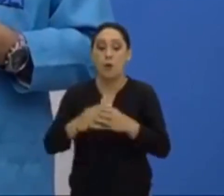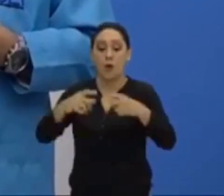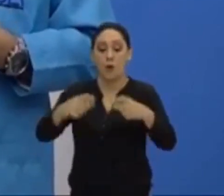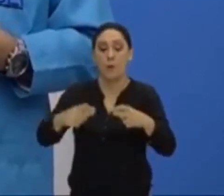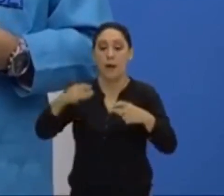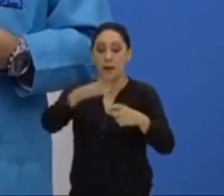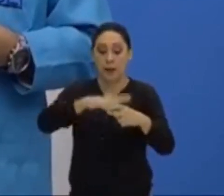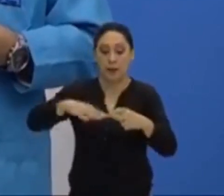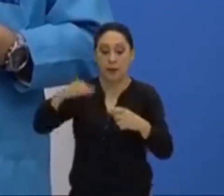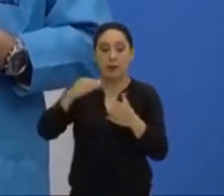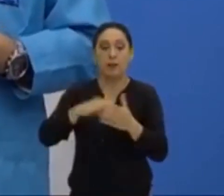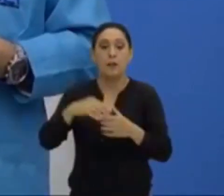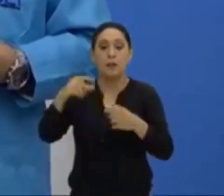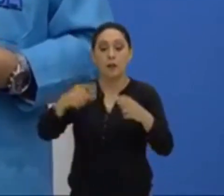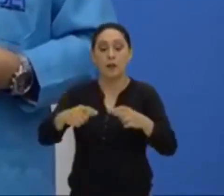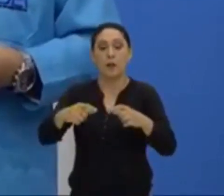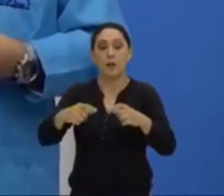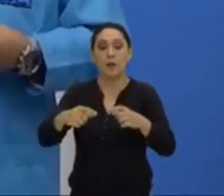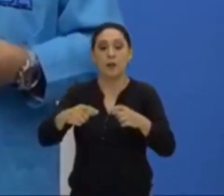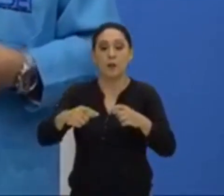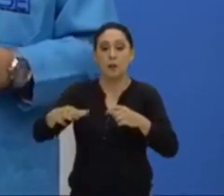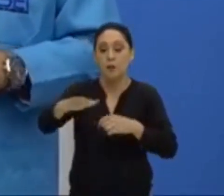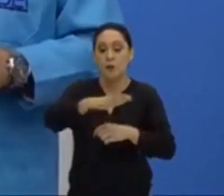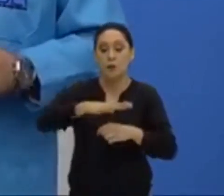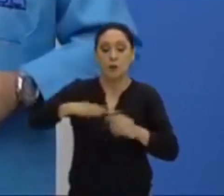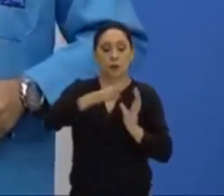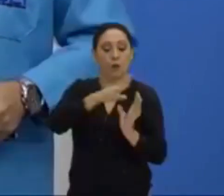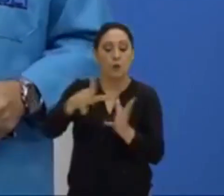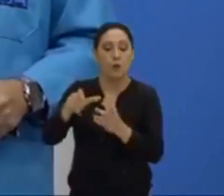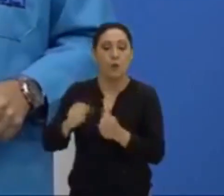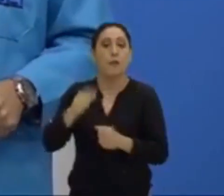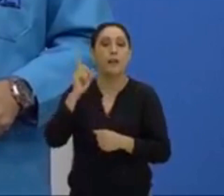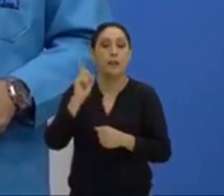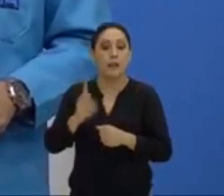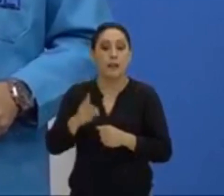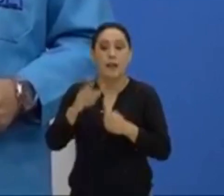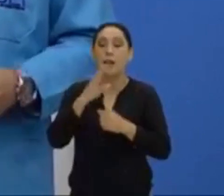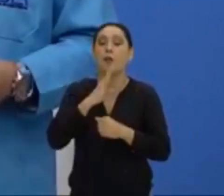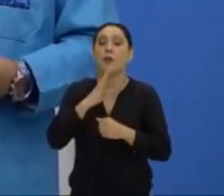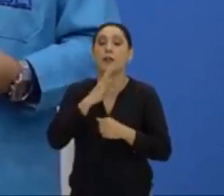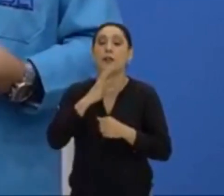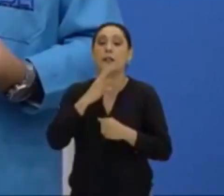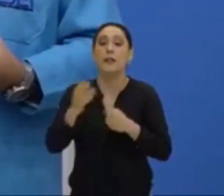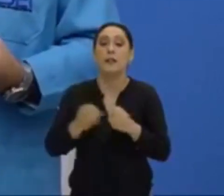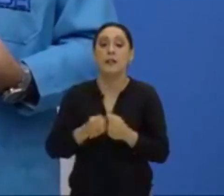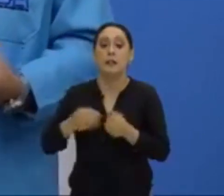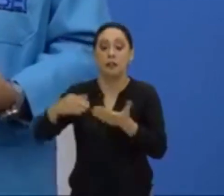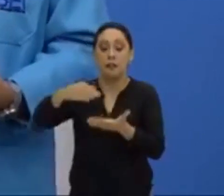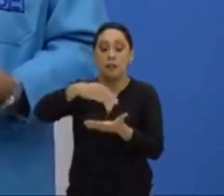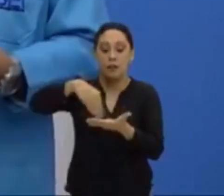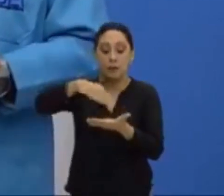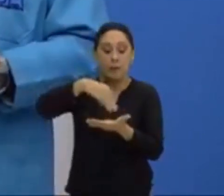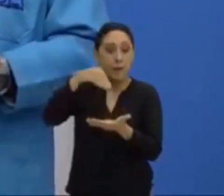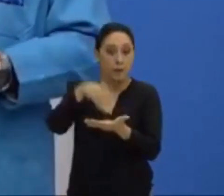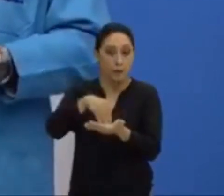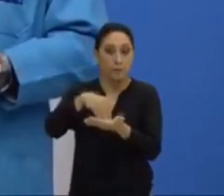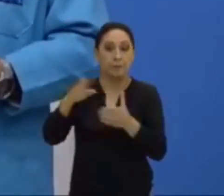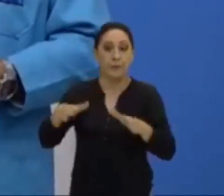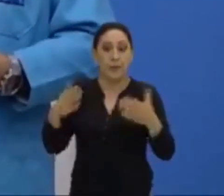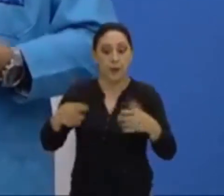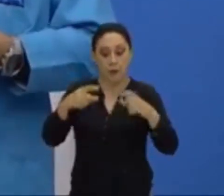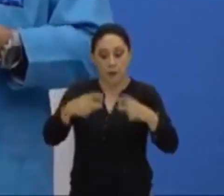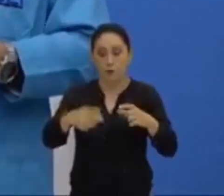que está localizada em uma área do espaço mundial, que é uma região conhecida como Oriente Médio. Bom,